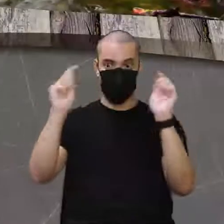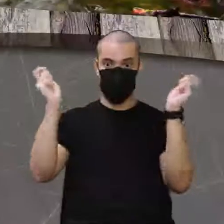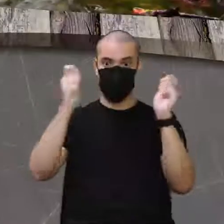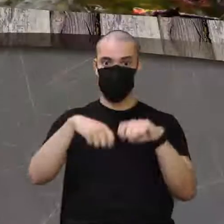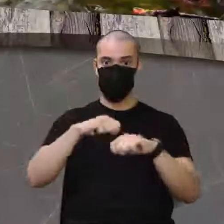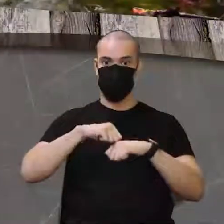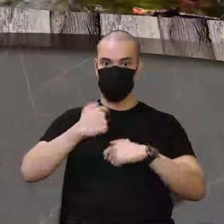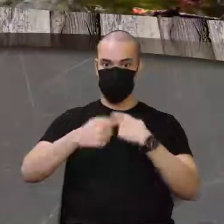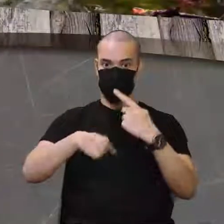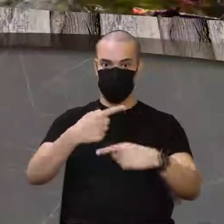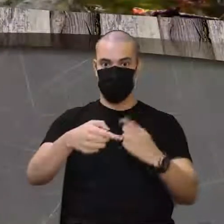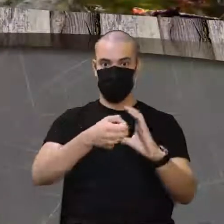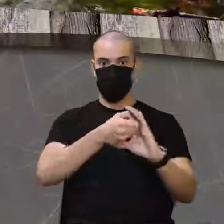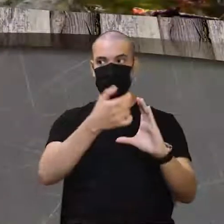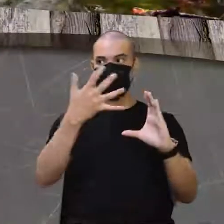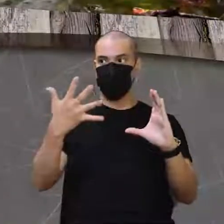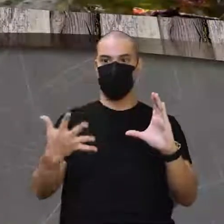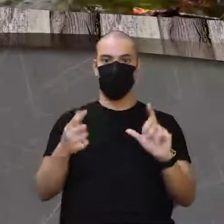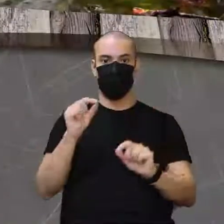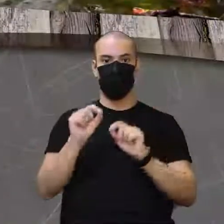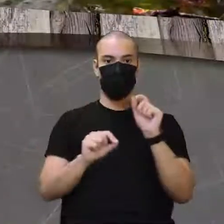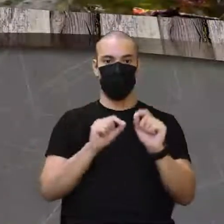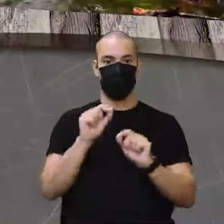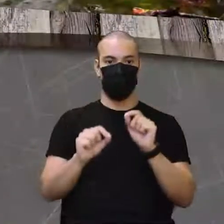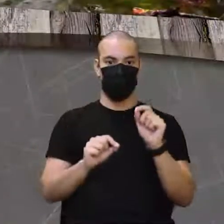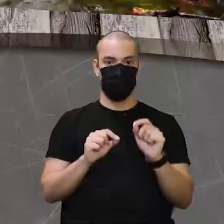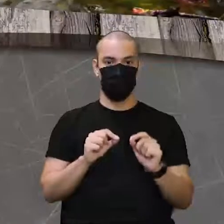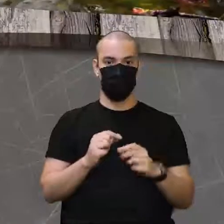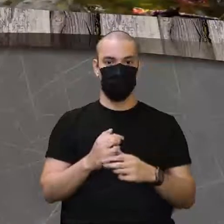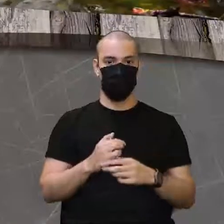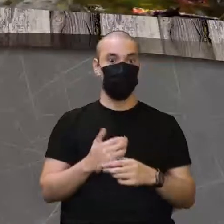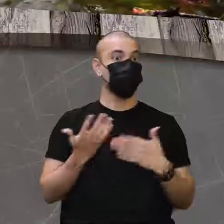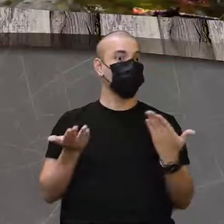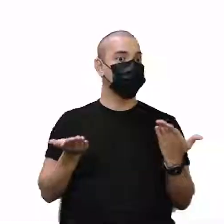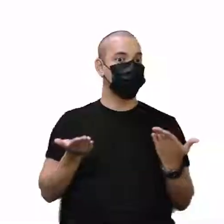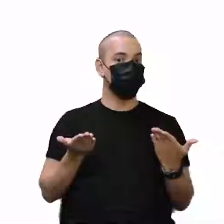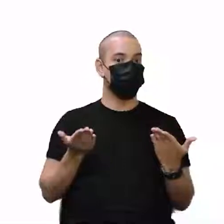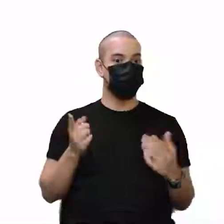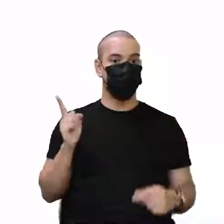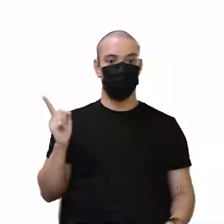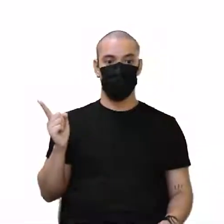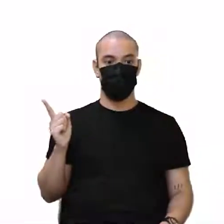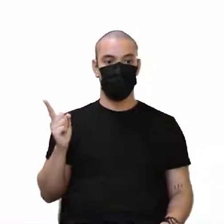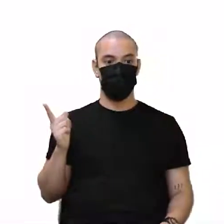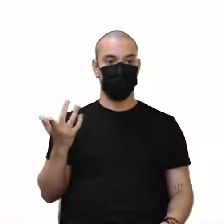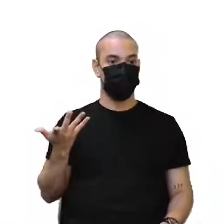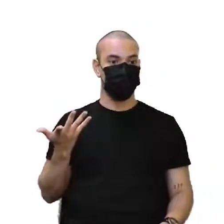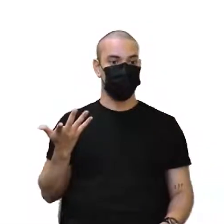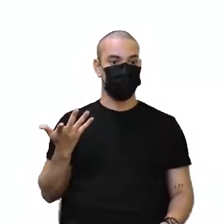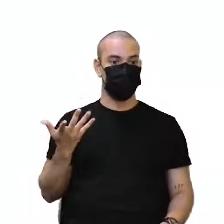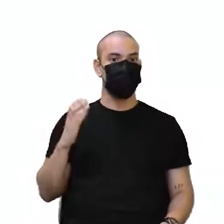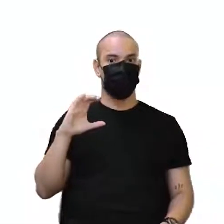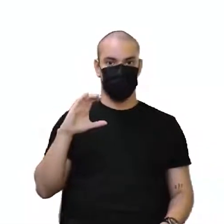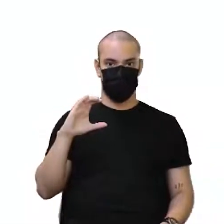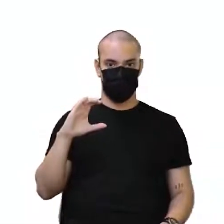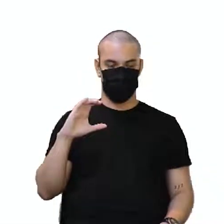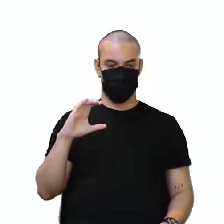de características, é justamente a... Qual é a opção? C.